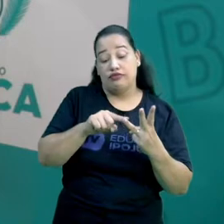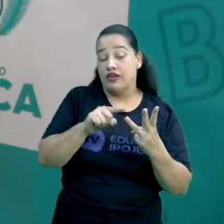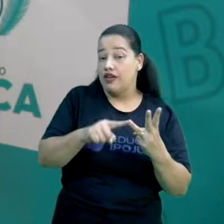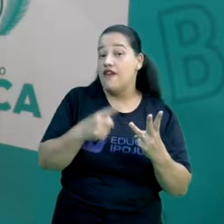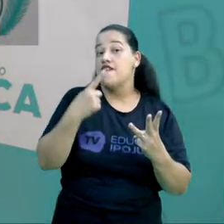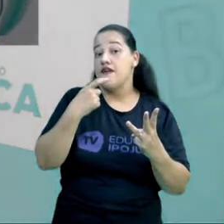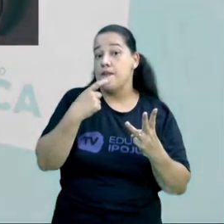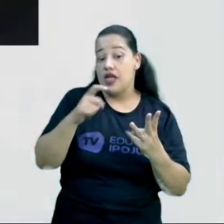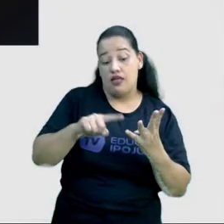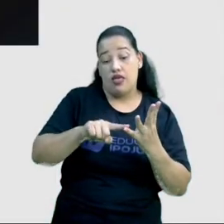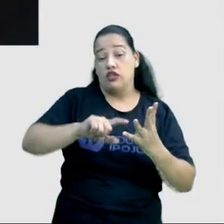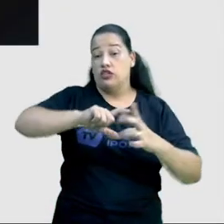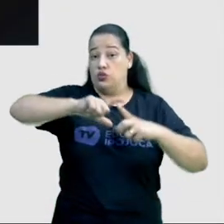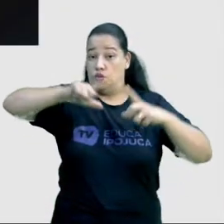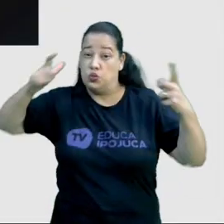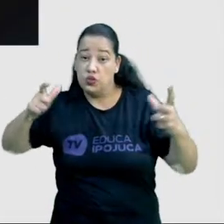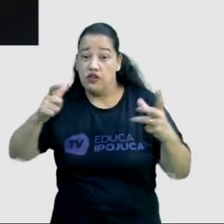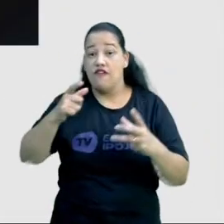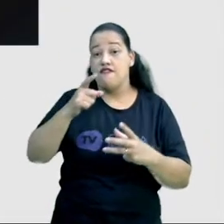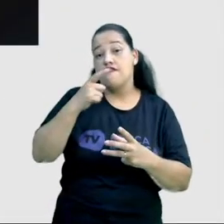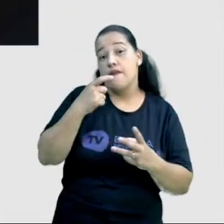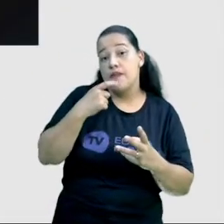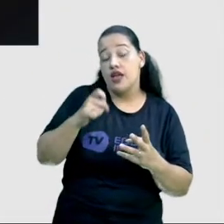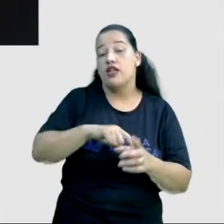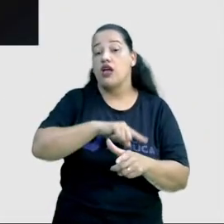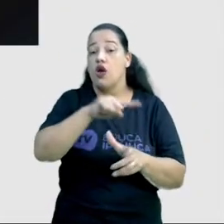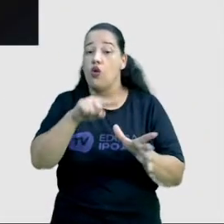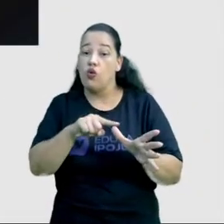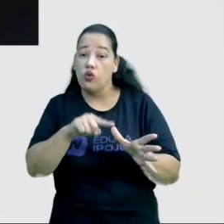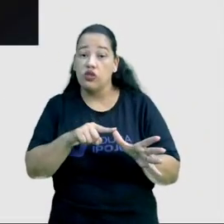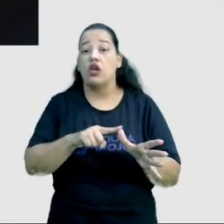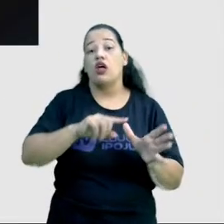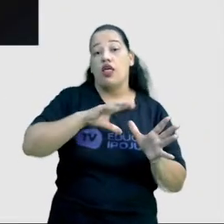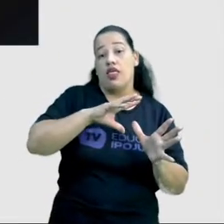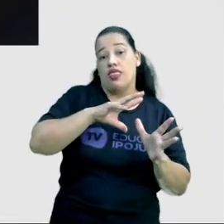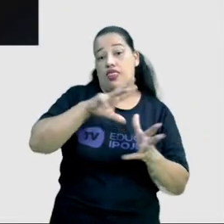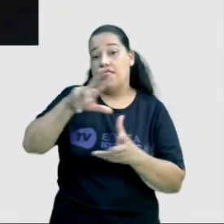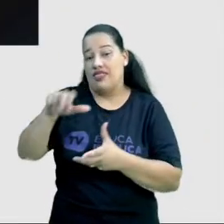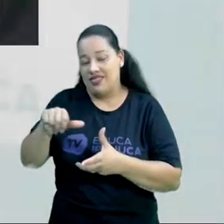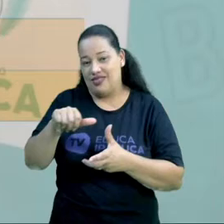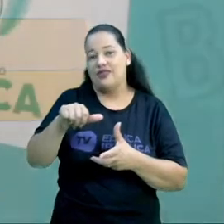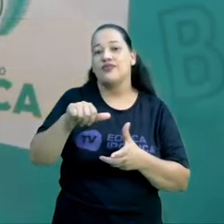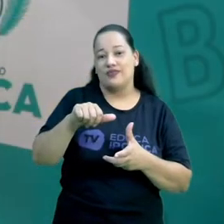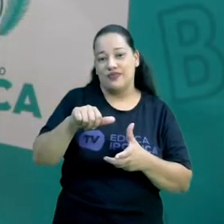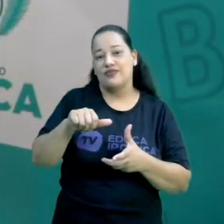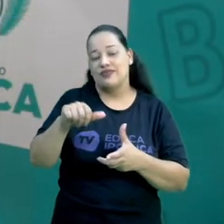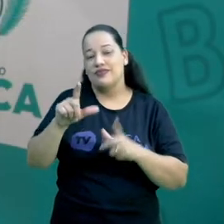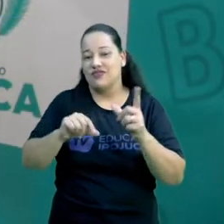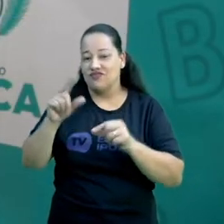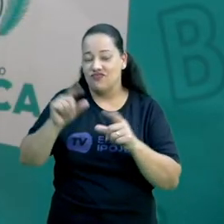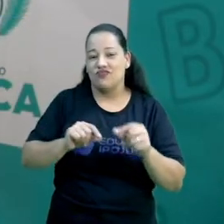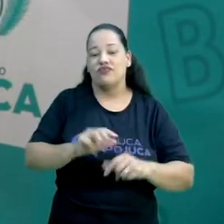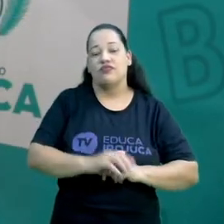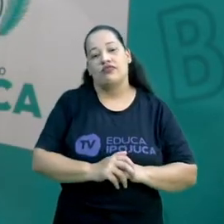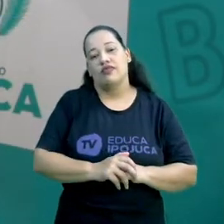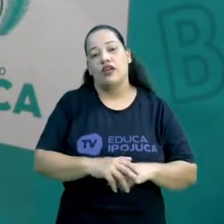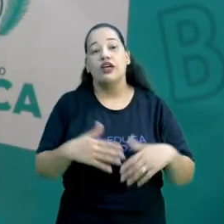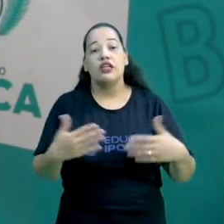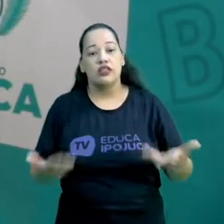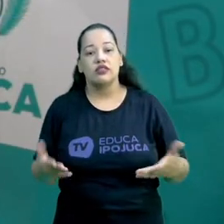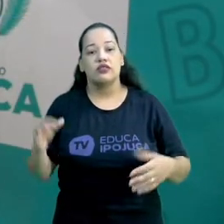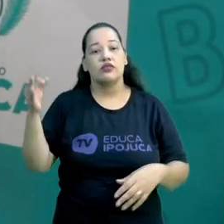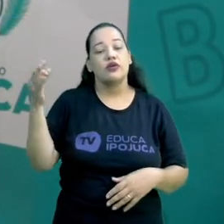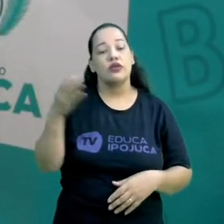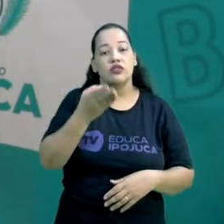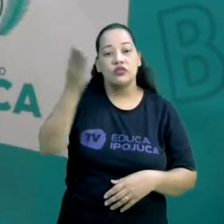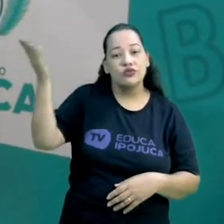supergigante vermelha, nebulosa planetária, ou uma anã branca. Certo? Isso